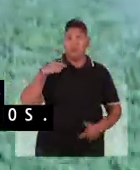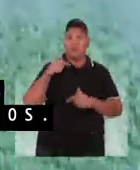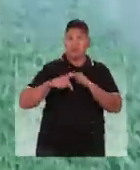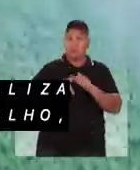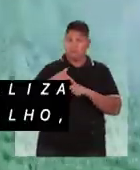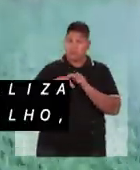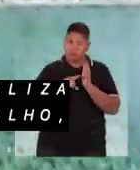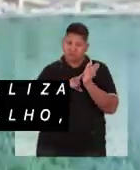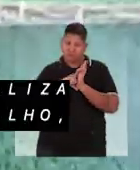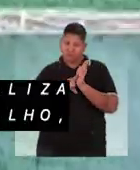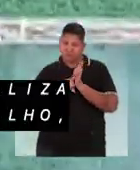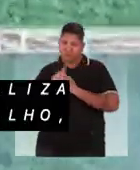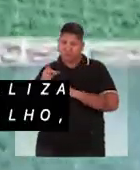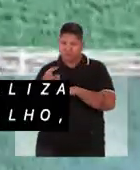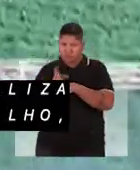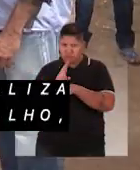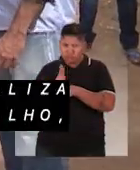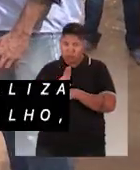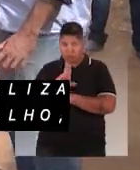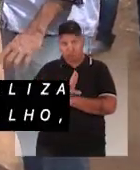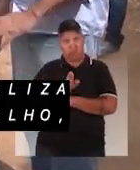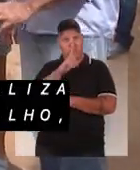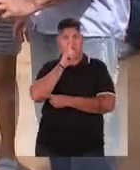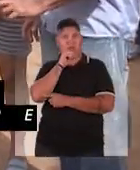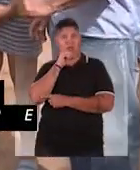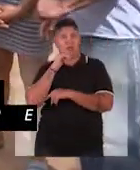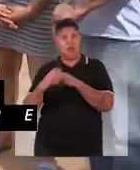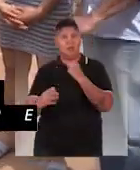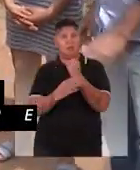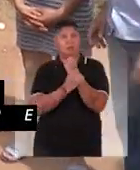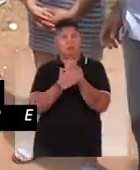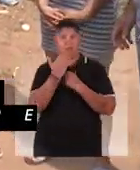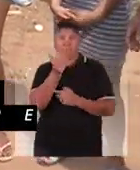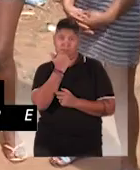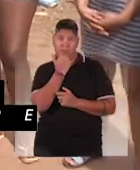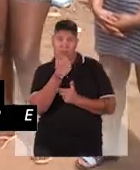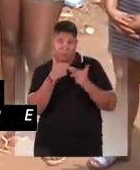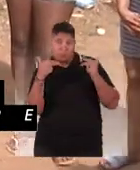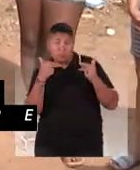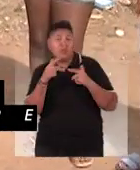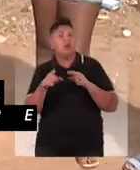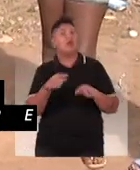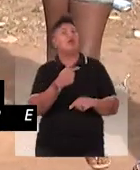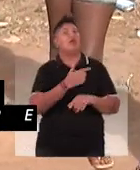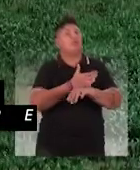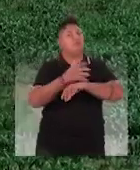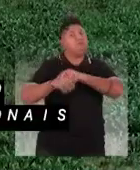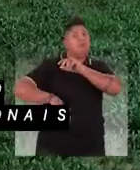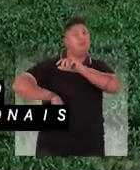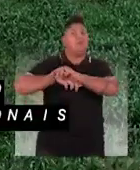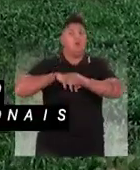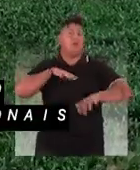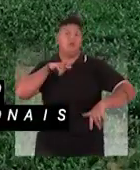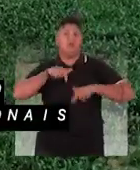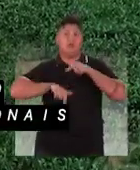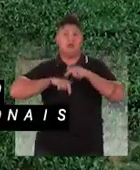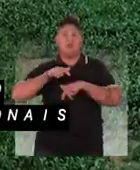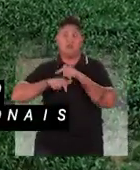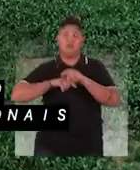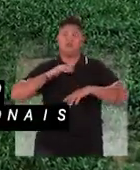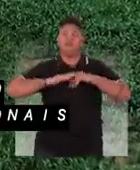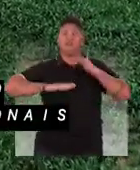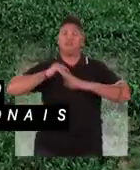O MPT fiscaliza as condições de trabalho, consumo da água, segurança alimentar e meio ambiente do